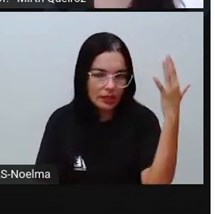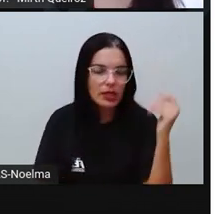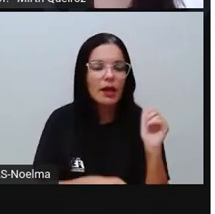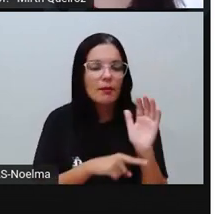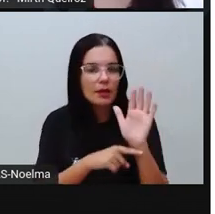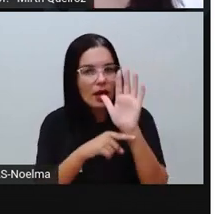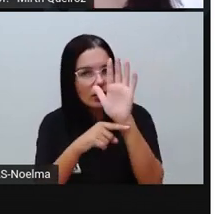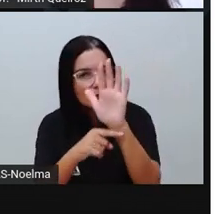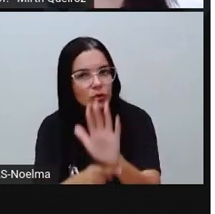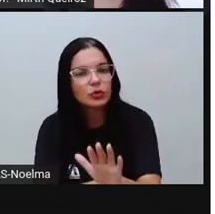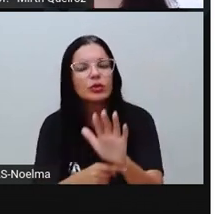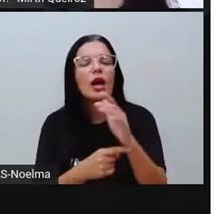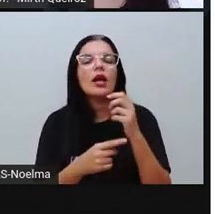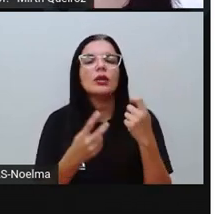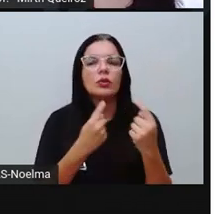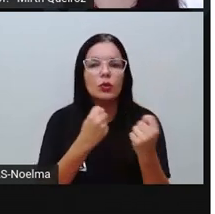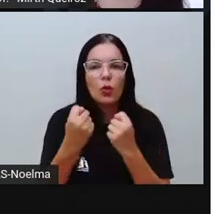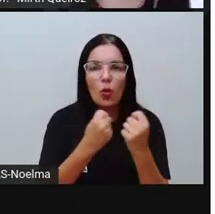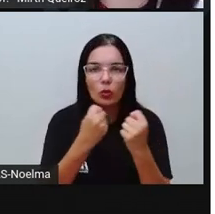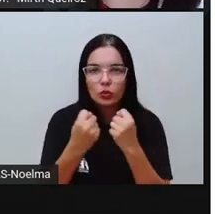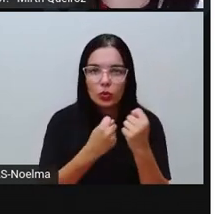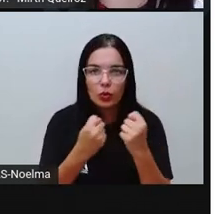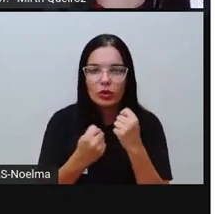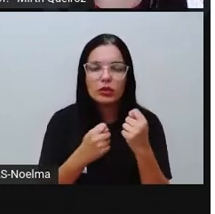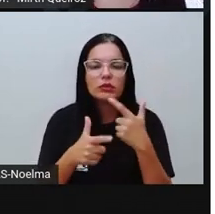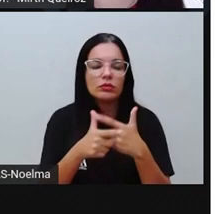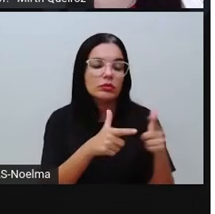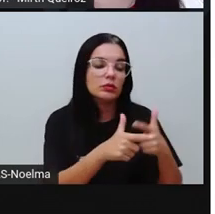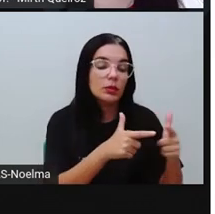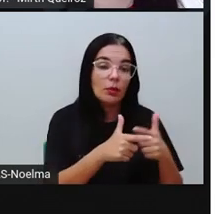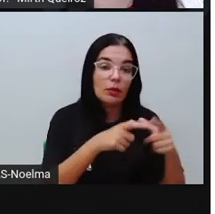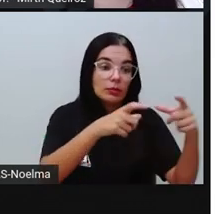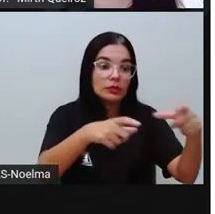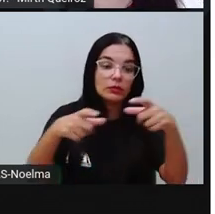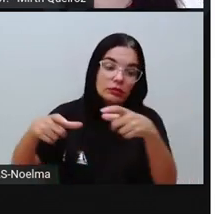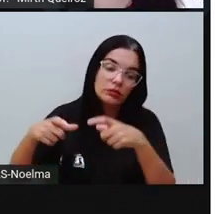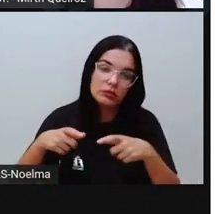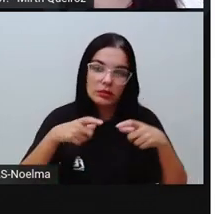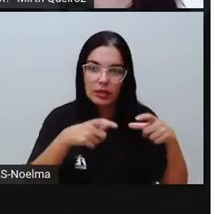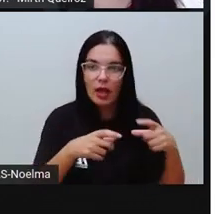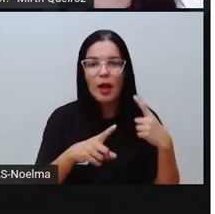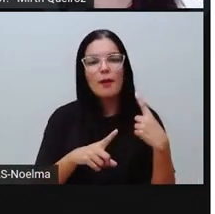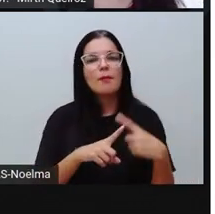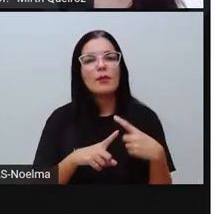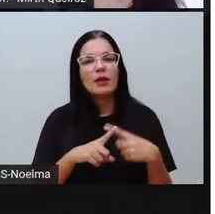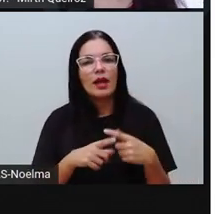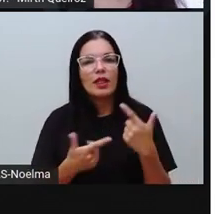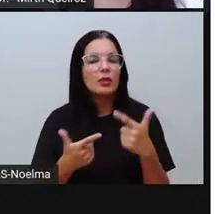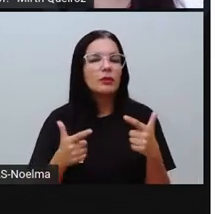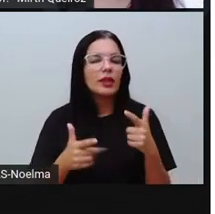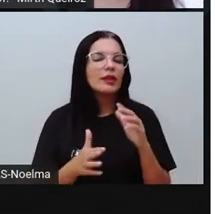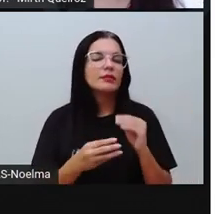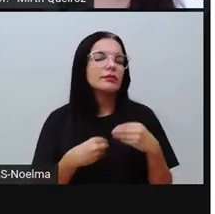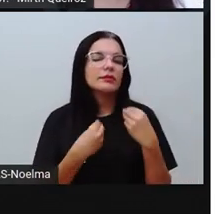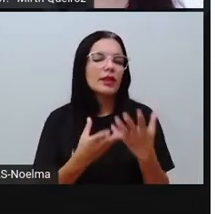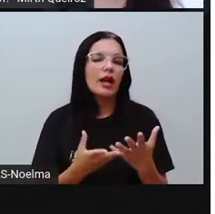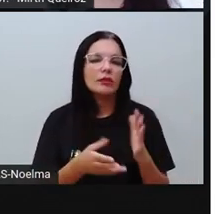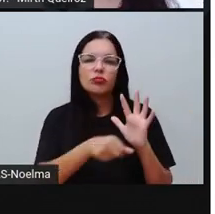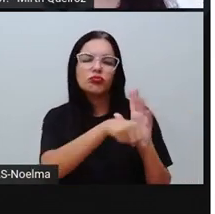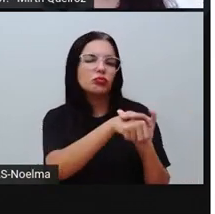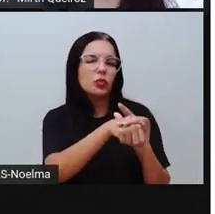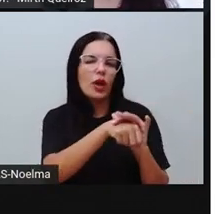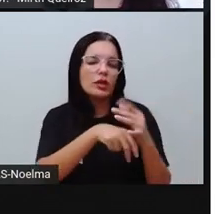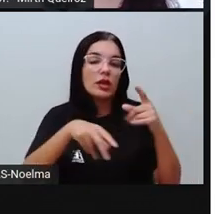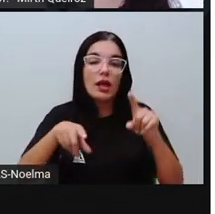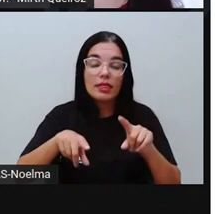pragas. A gente utiliza um animal para controlar uma determinada praga. Por quê? Porque assim a gente não vai estar atingindo, por exemplo,